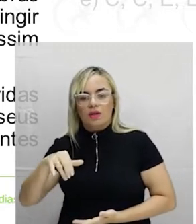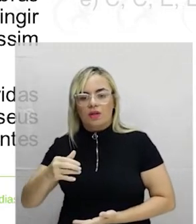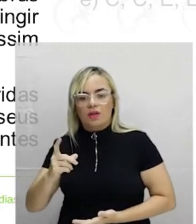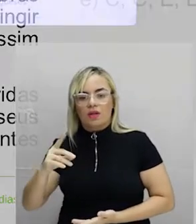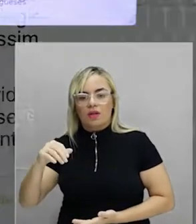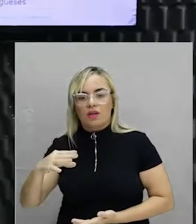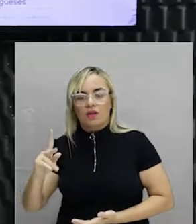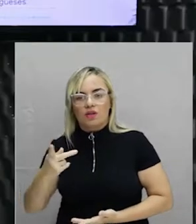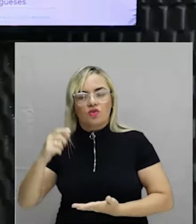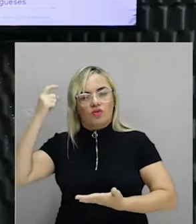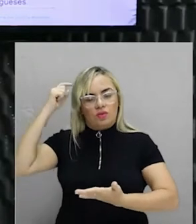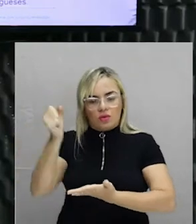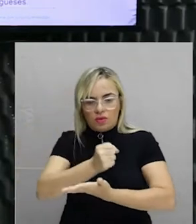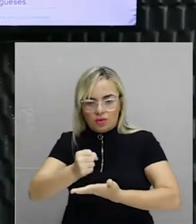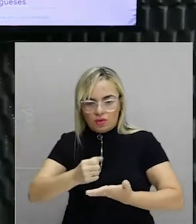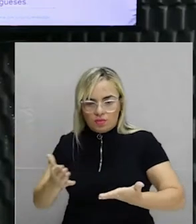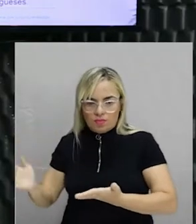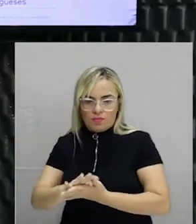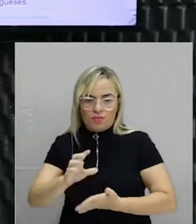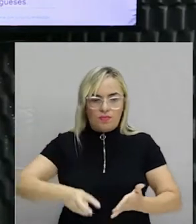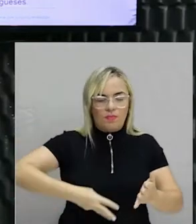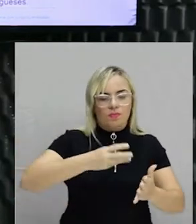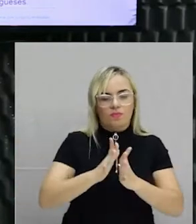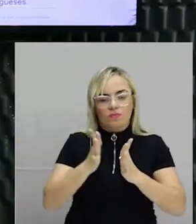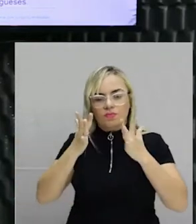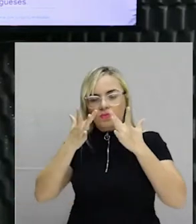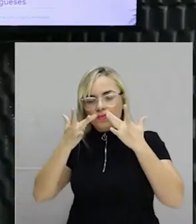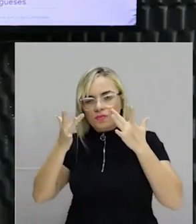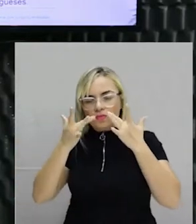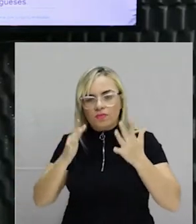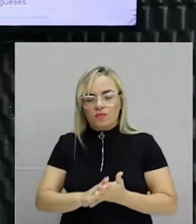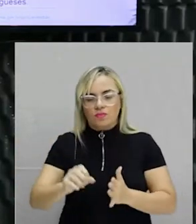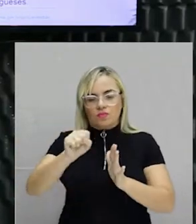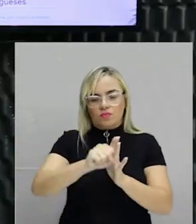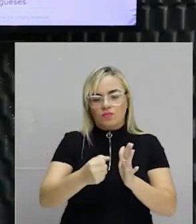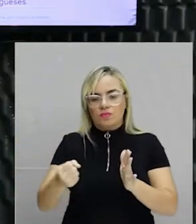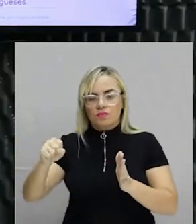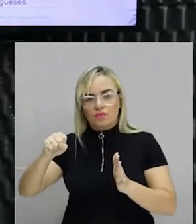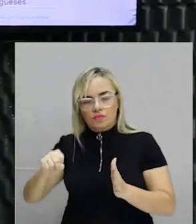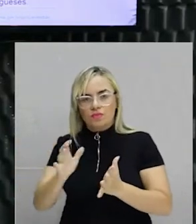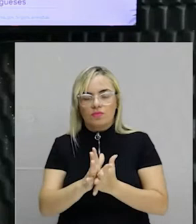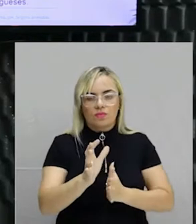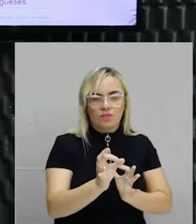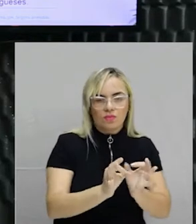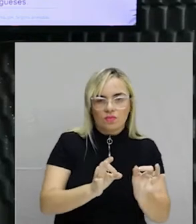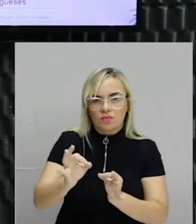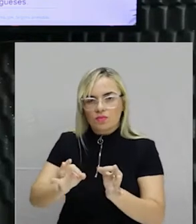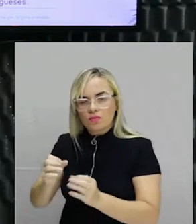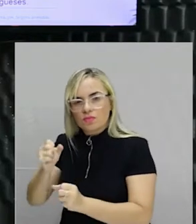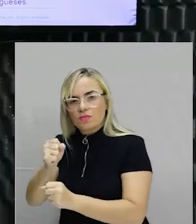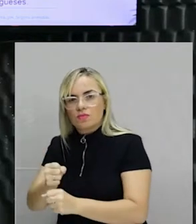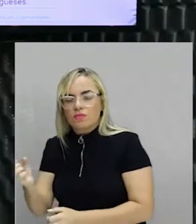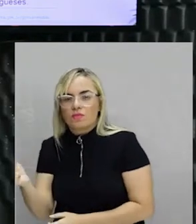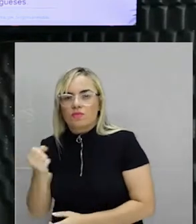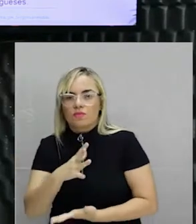século XVIII, ou seja, provavelmente os primeiros artistas afro-brasileiros, ajeitavam suas obras a partir de novas soluções no